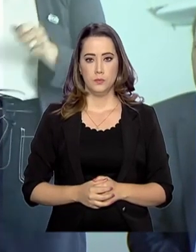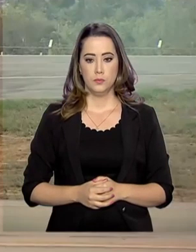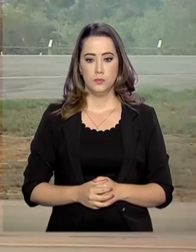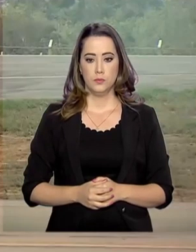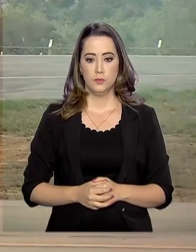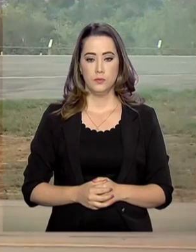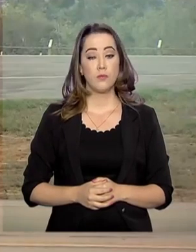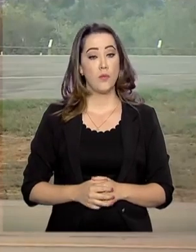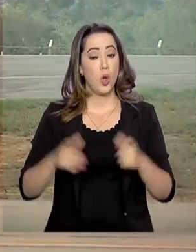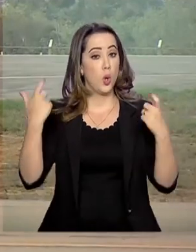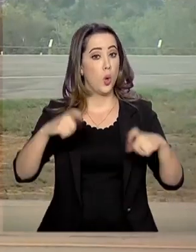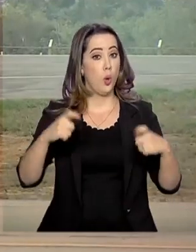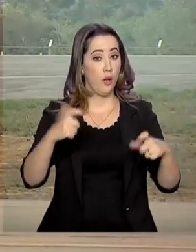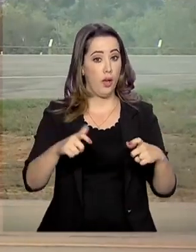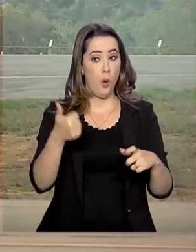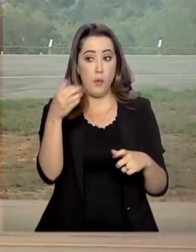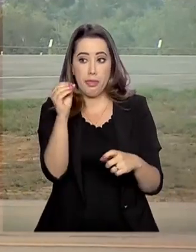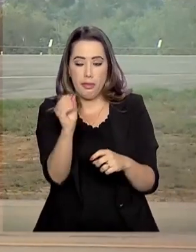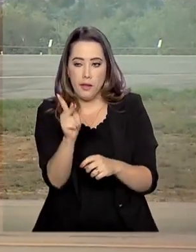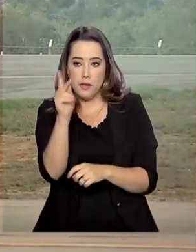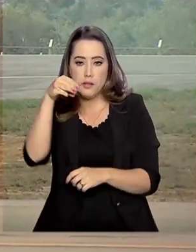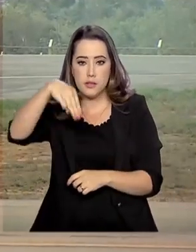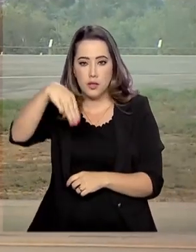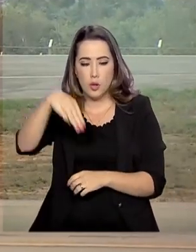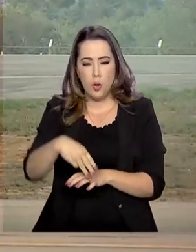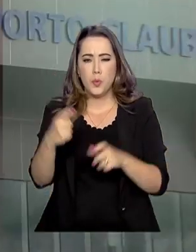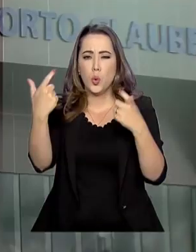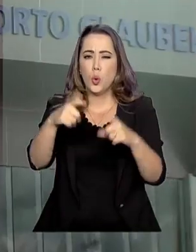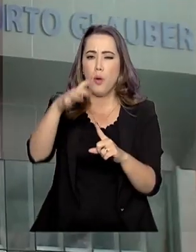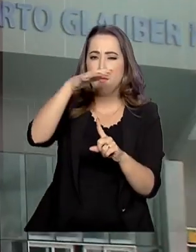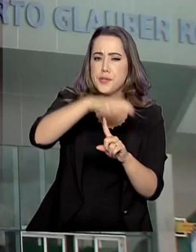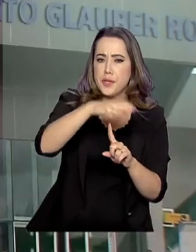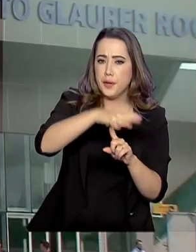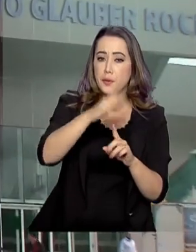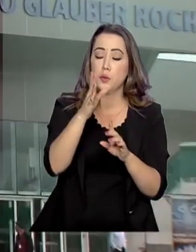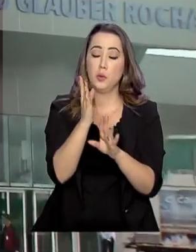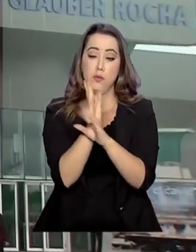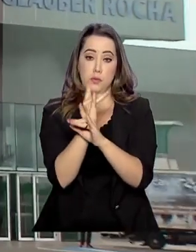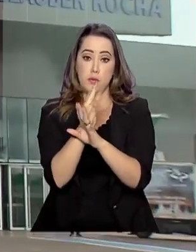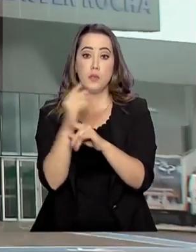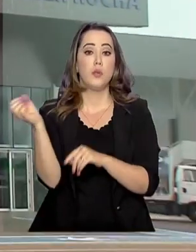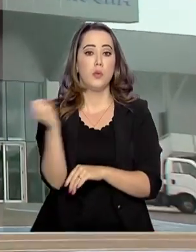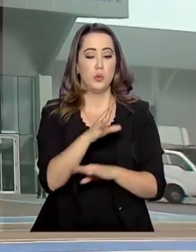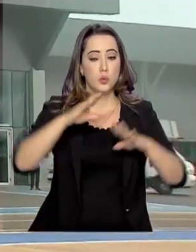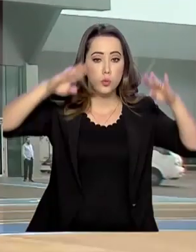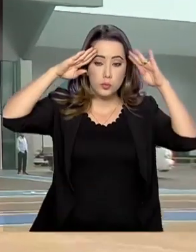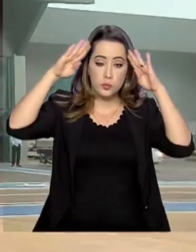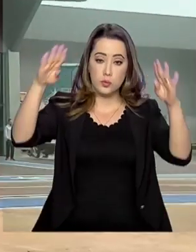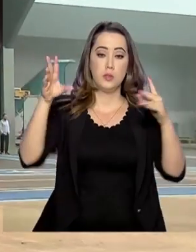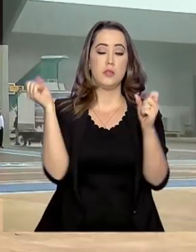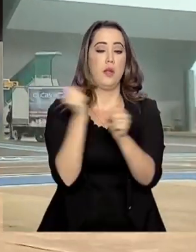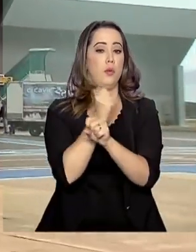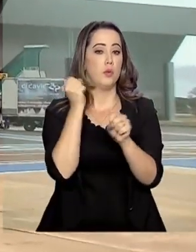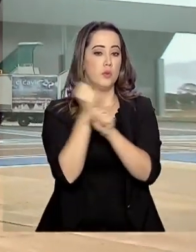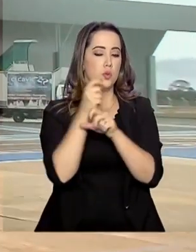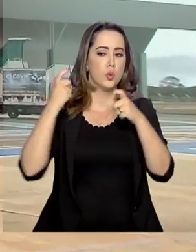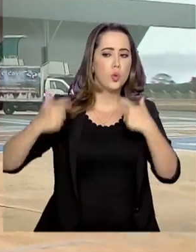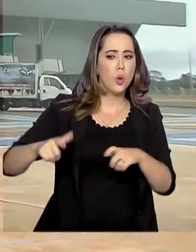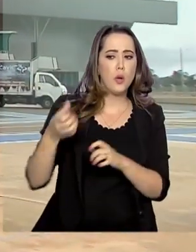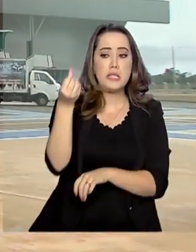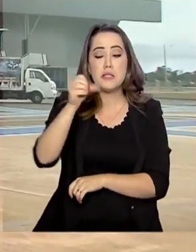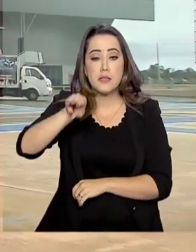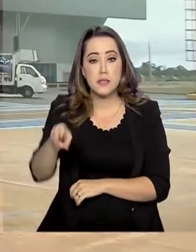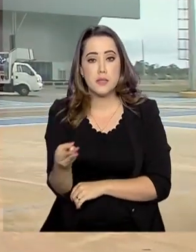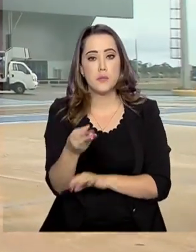faremos. Localizado a 10 quilômetros do centro da cidade, o novo aeroporto, que está construído numa área de 6